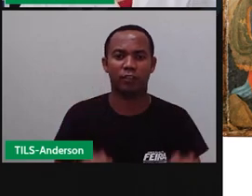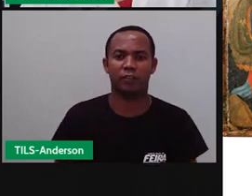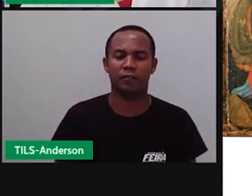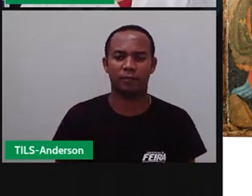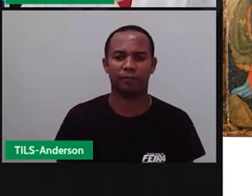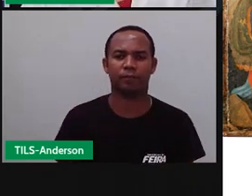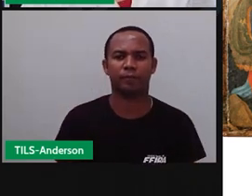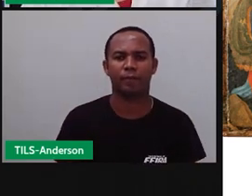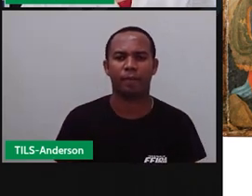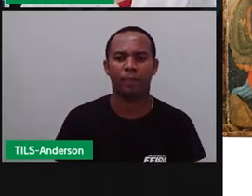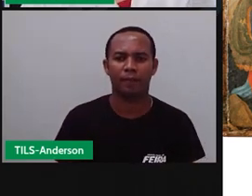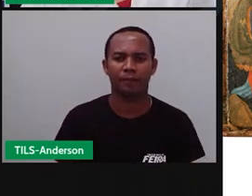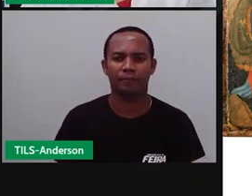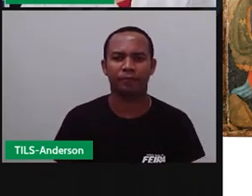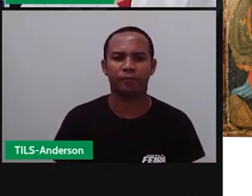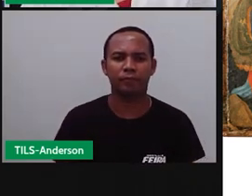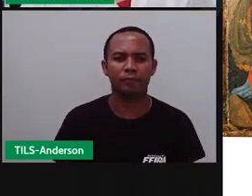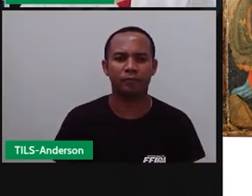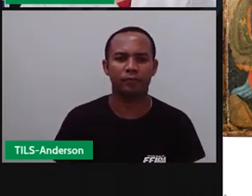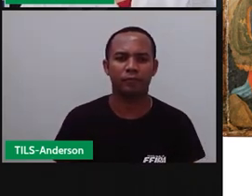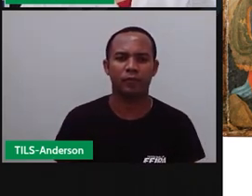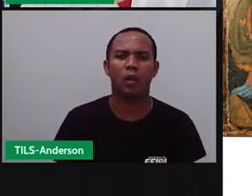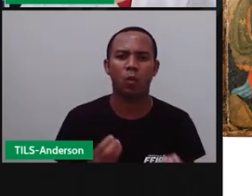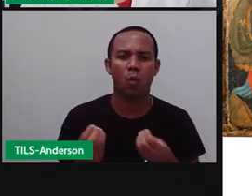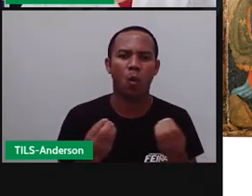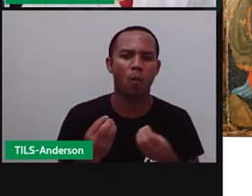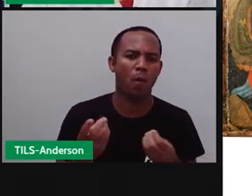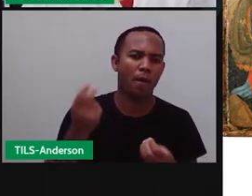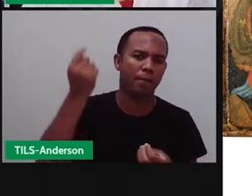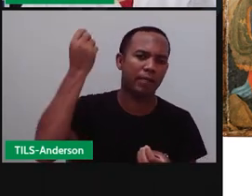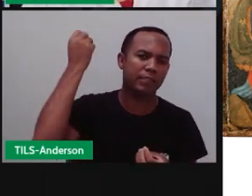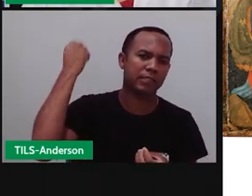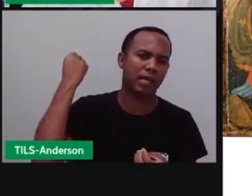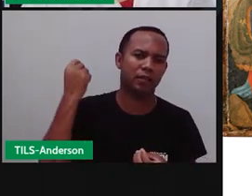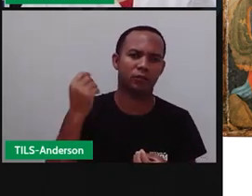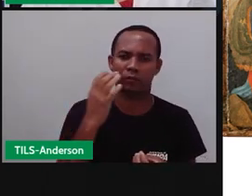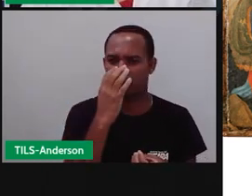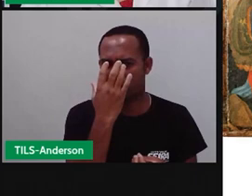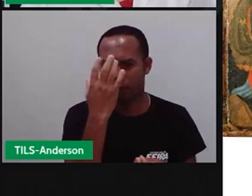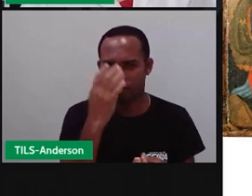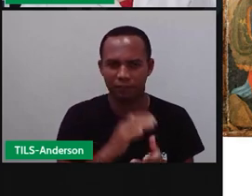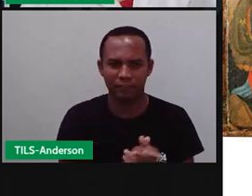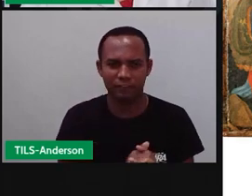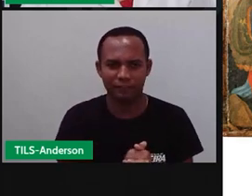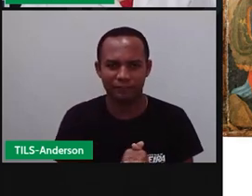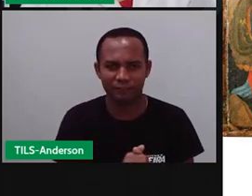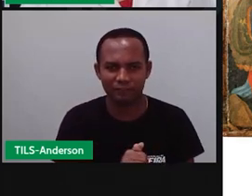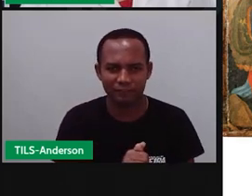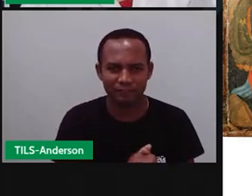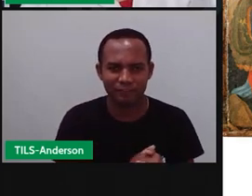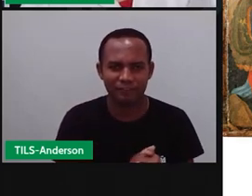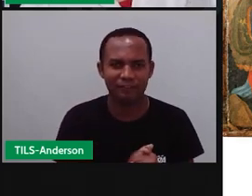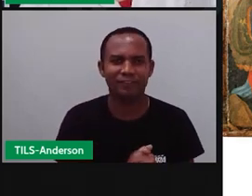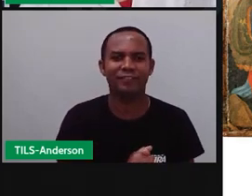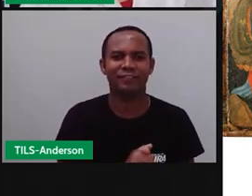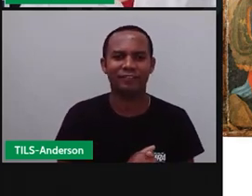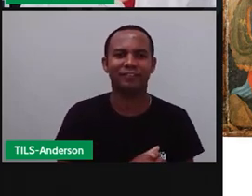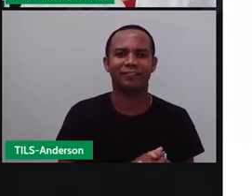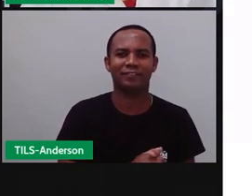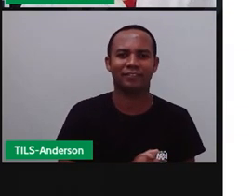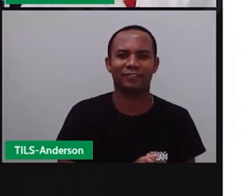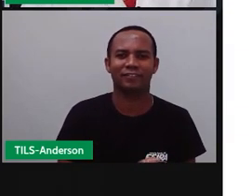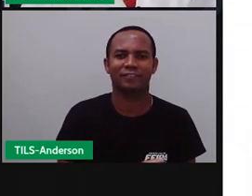aqui, né? O prenúncio do que era o carnaval antigamente. E o doguinho caramelo, Anderson, acredite, já está aí na imagem.